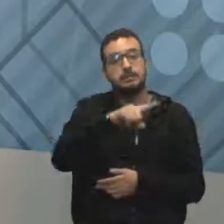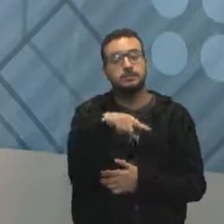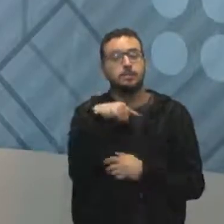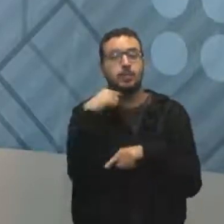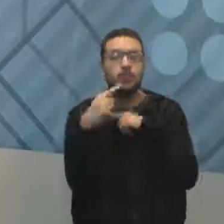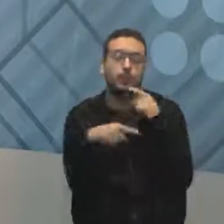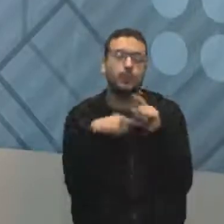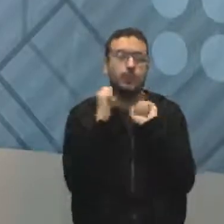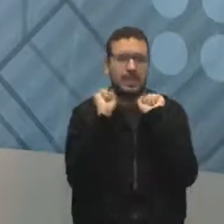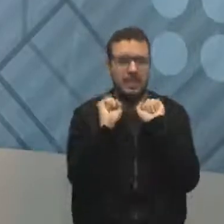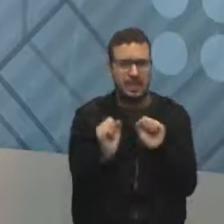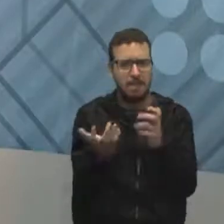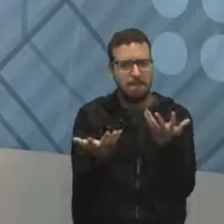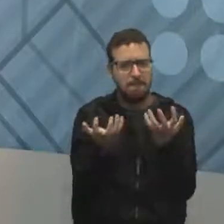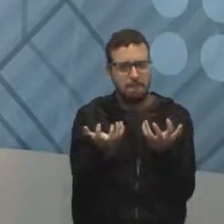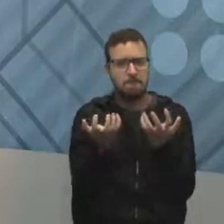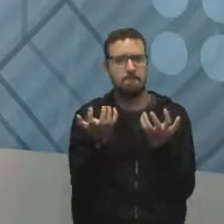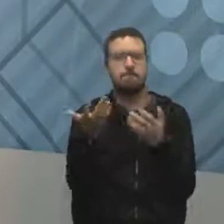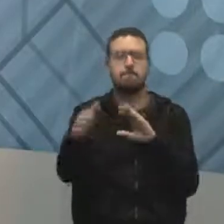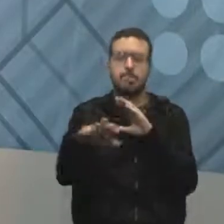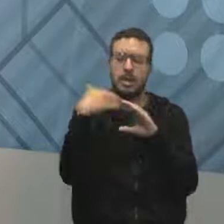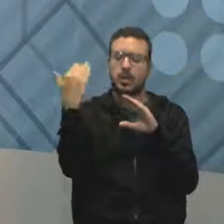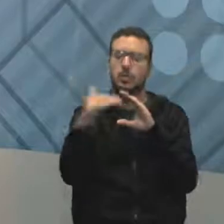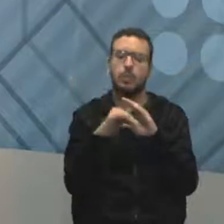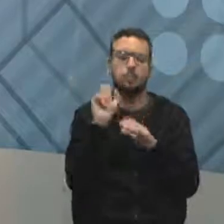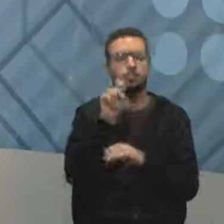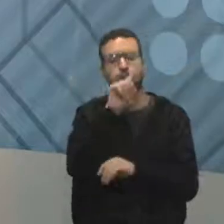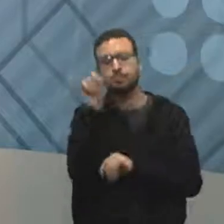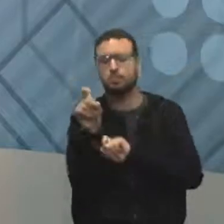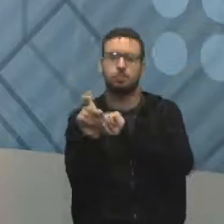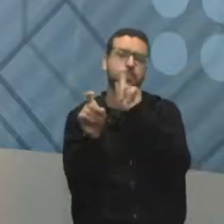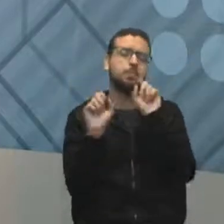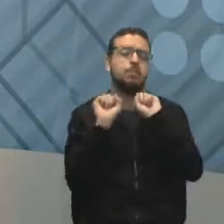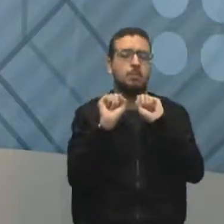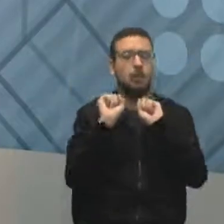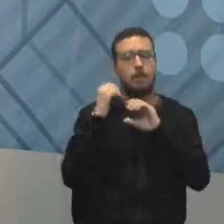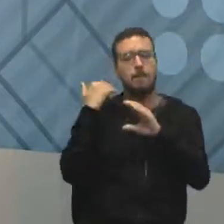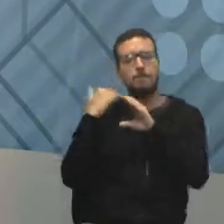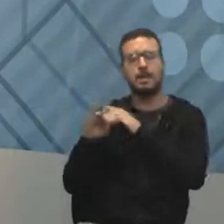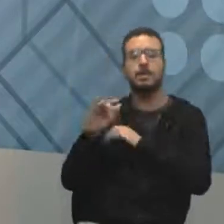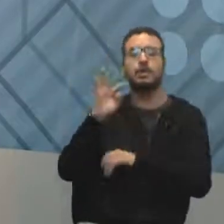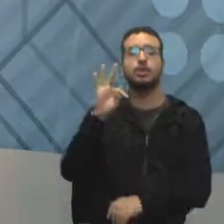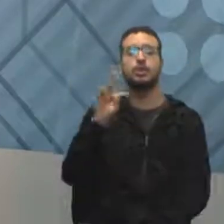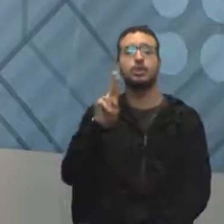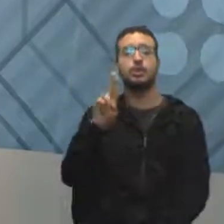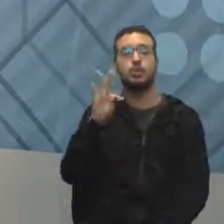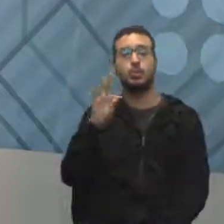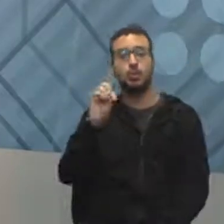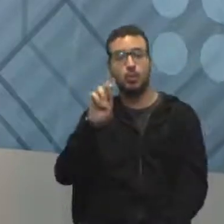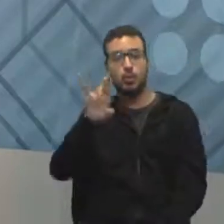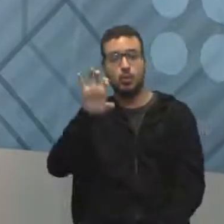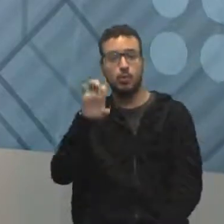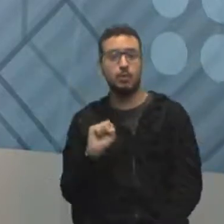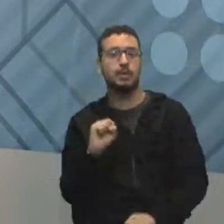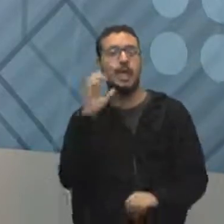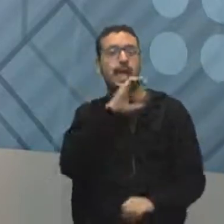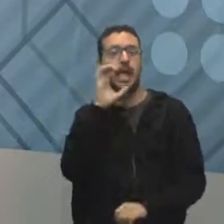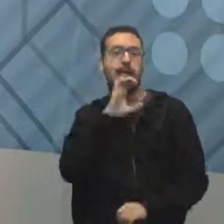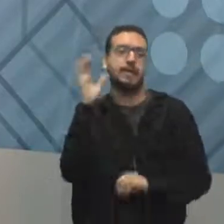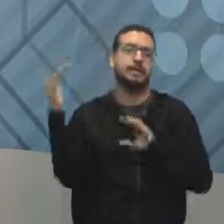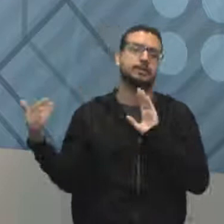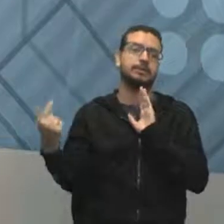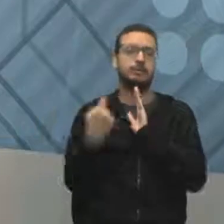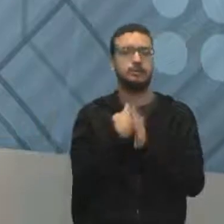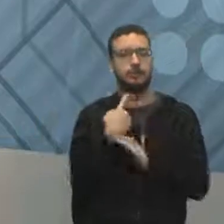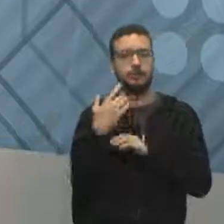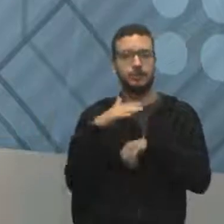se quiser perguntar qualquer coisa sobre a nossa aula hoje, mande as suas perguntas para os nossos tutores. Rapidinho, eles vêm conversar comigo e a